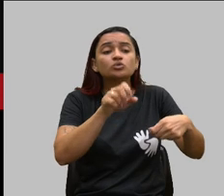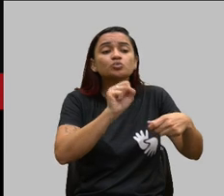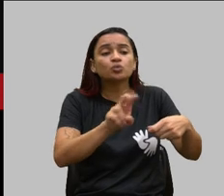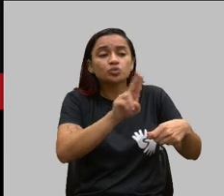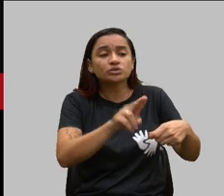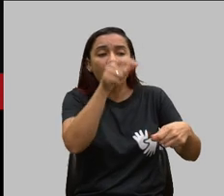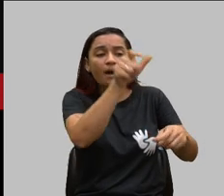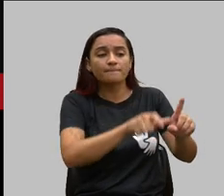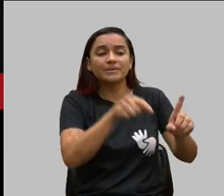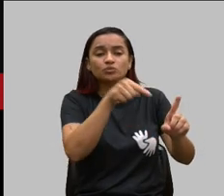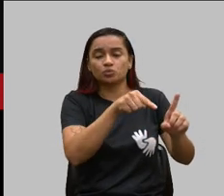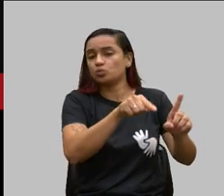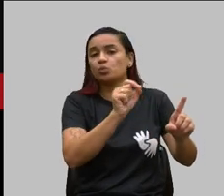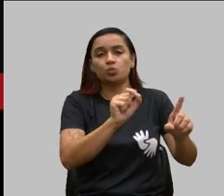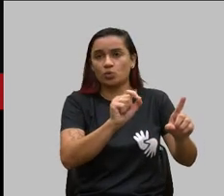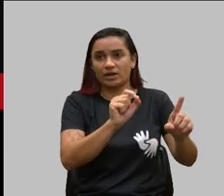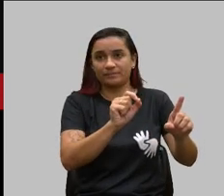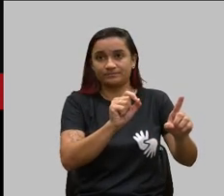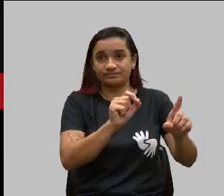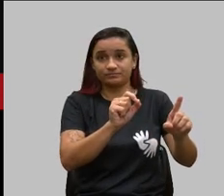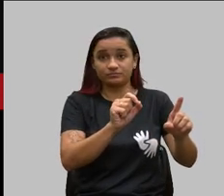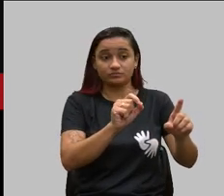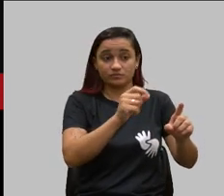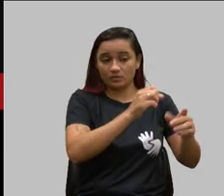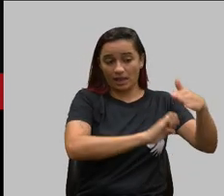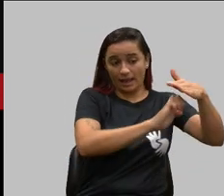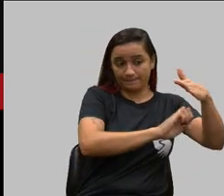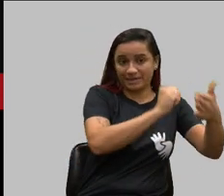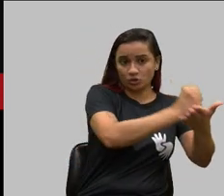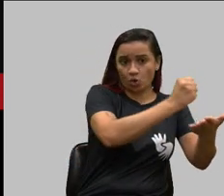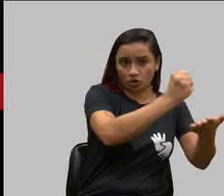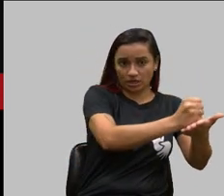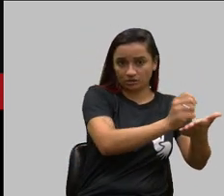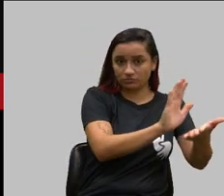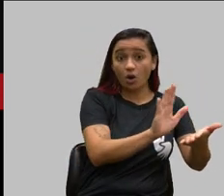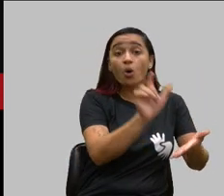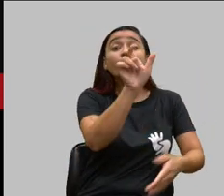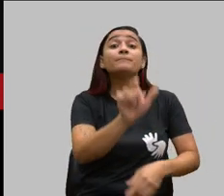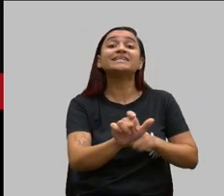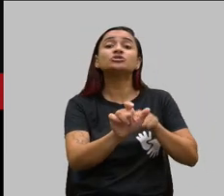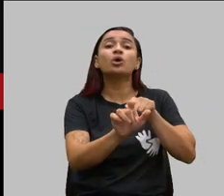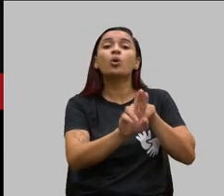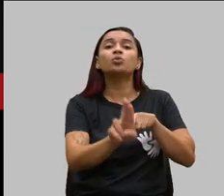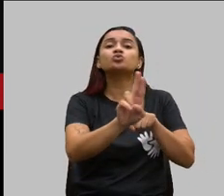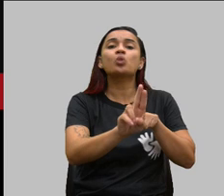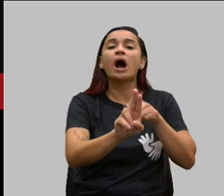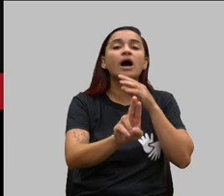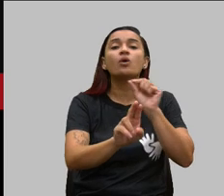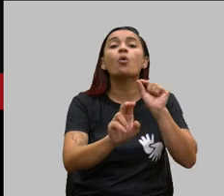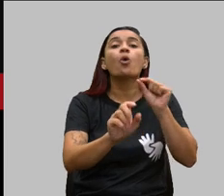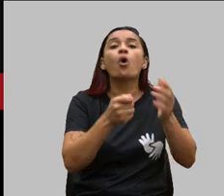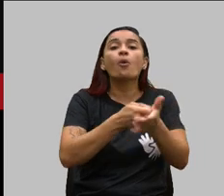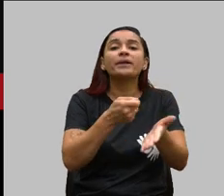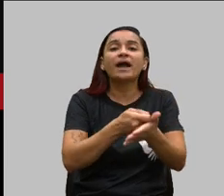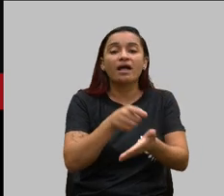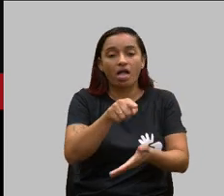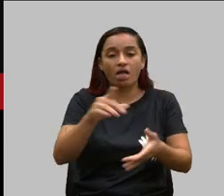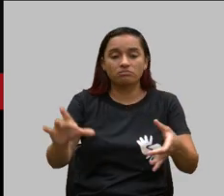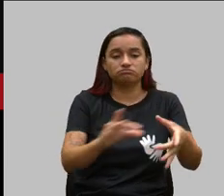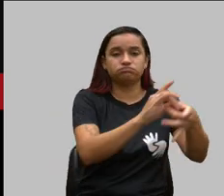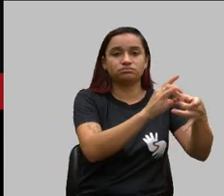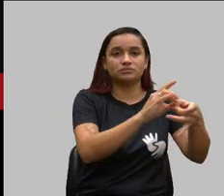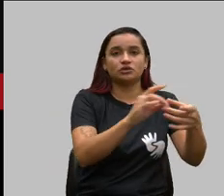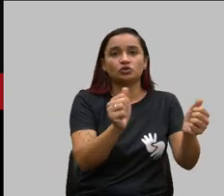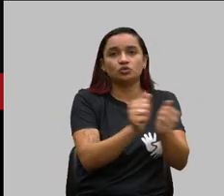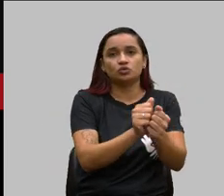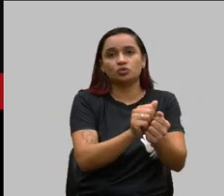não é o contratante contratante é o OAB ele é o beneficiário o que que eu posso exigir dele a vinculação dele com a OAB nada